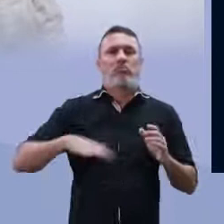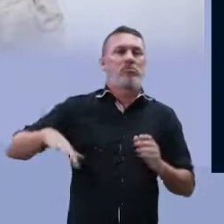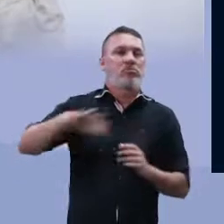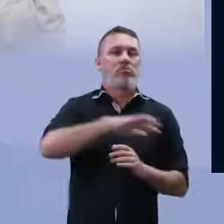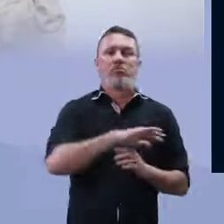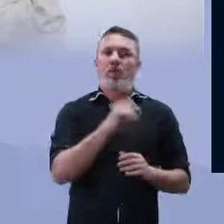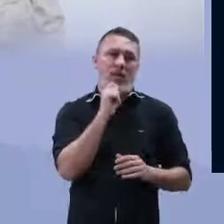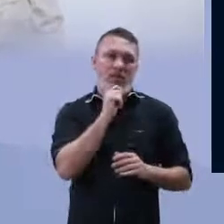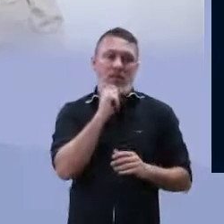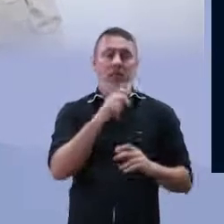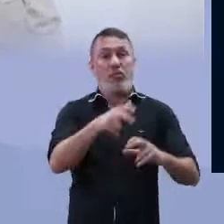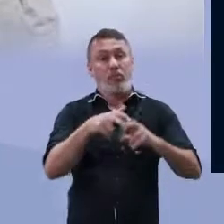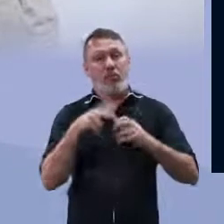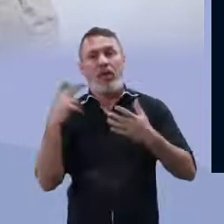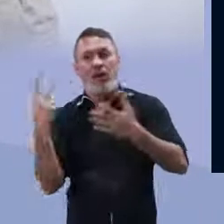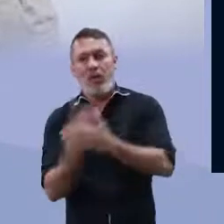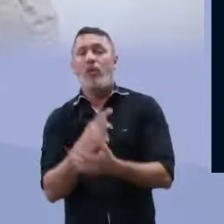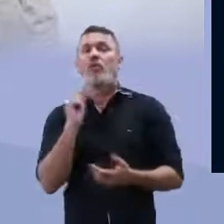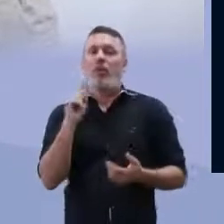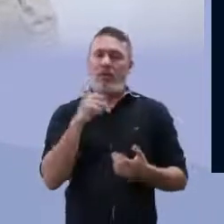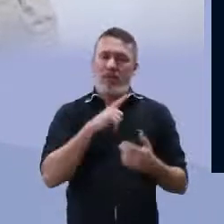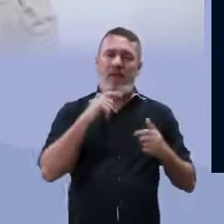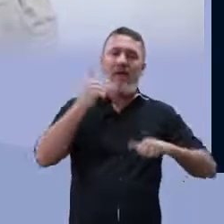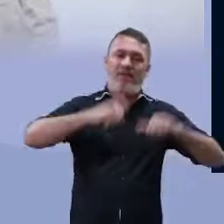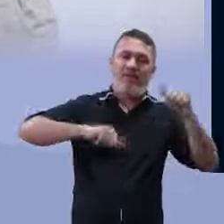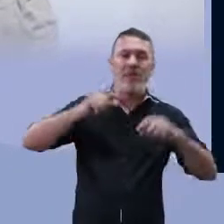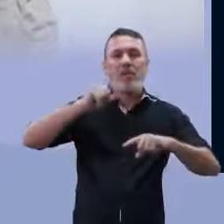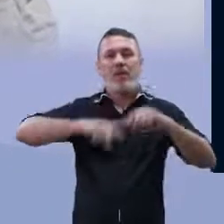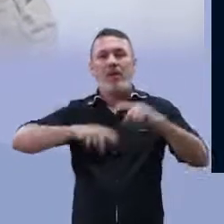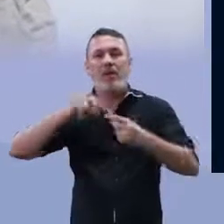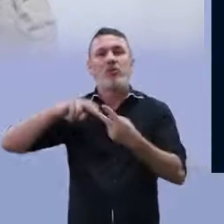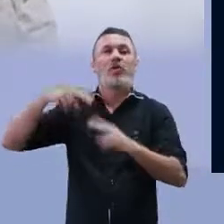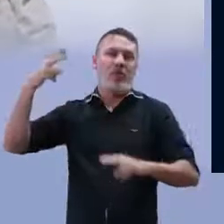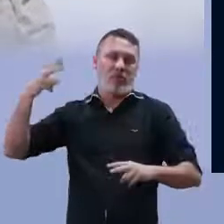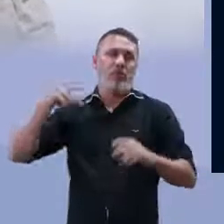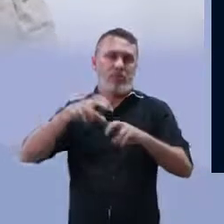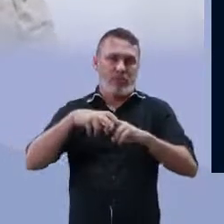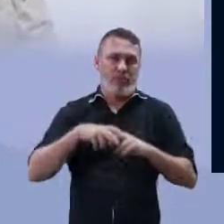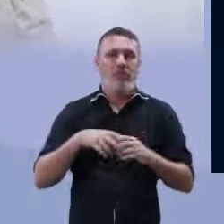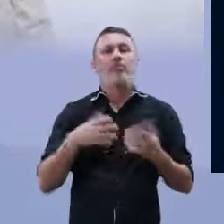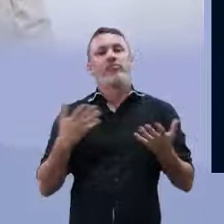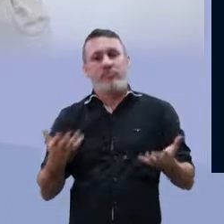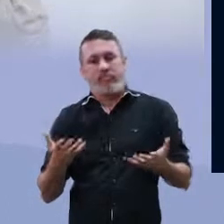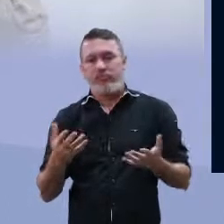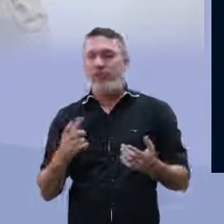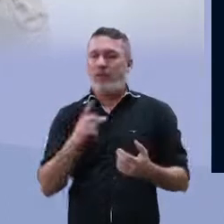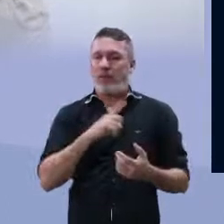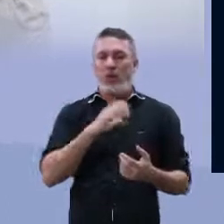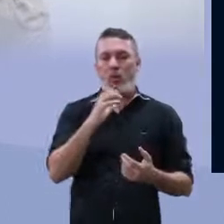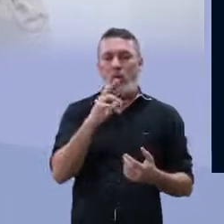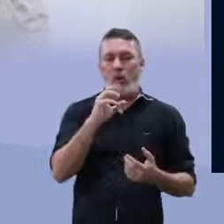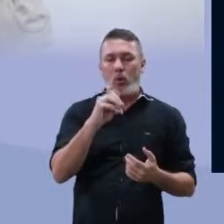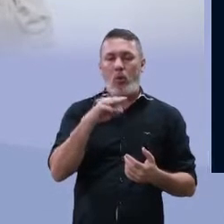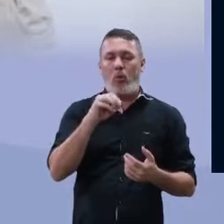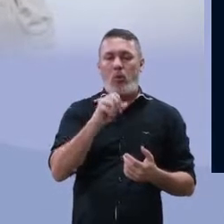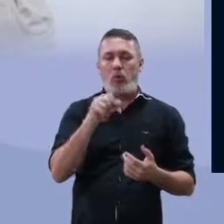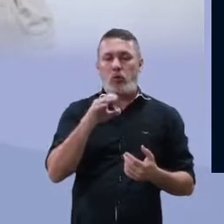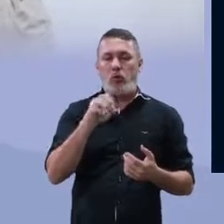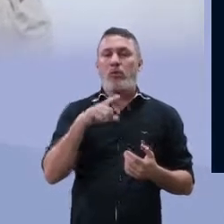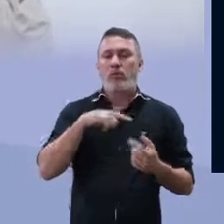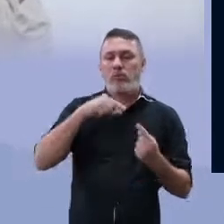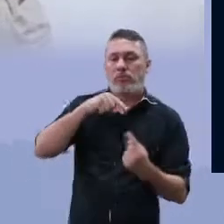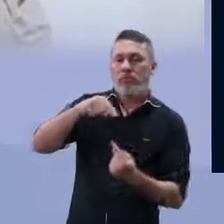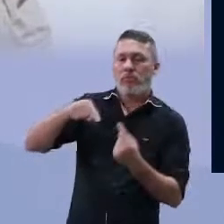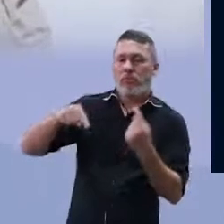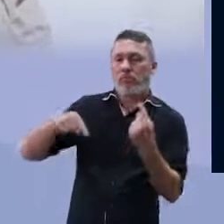tem. Eles não têm histonas associadas. Então, aí, nesse caso, a gente teria que avaliar esse material genético. Portanto,